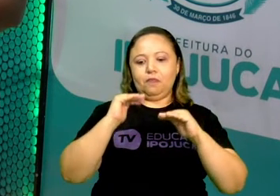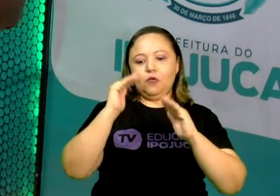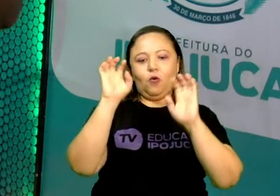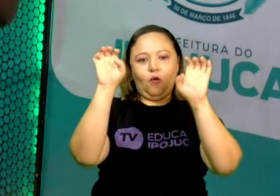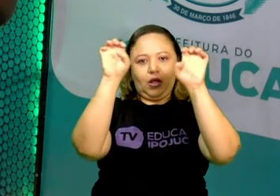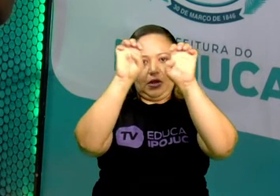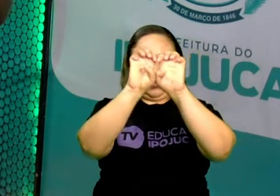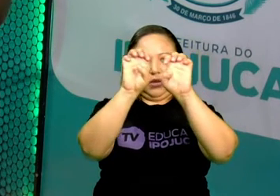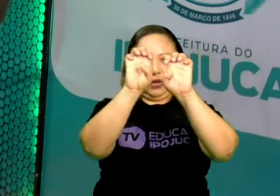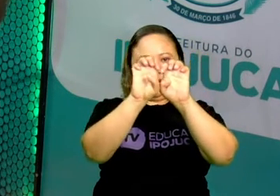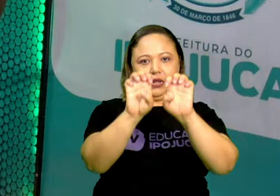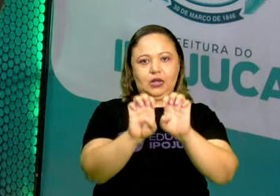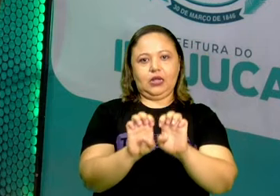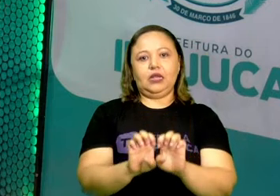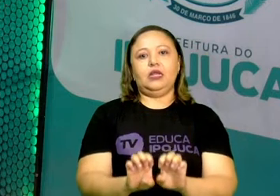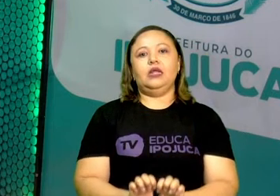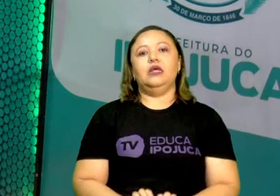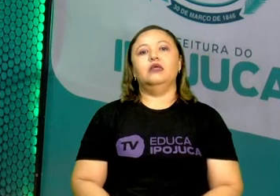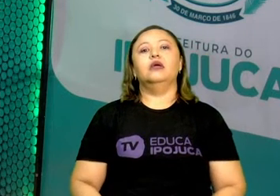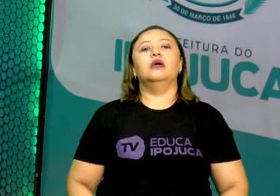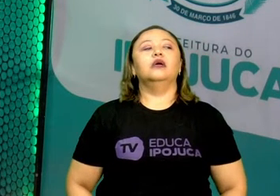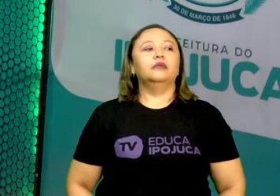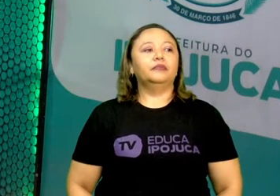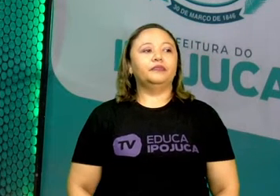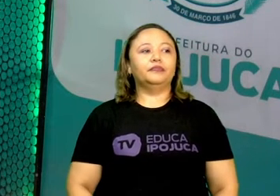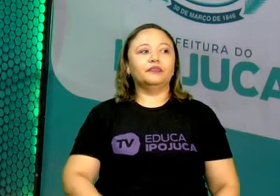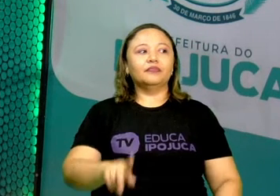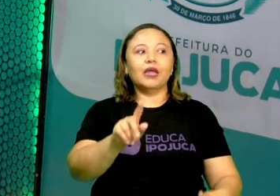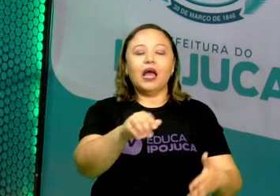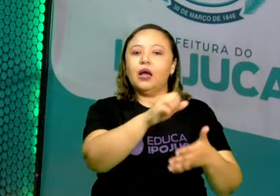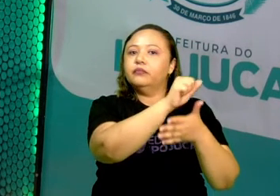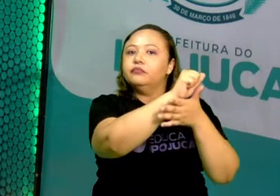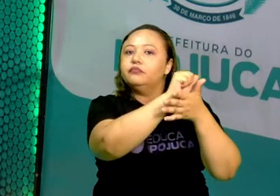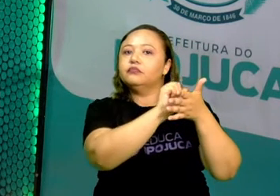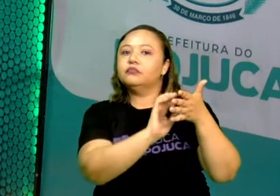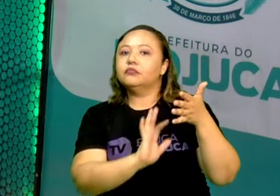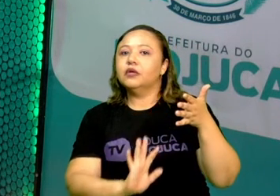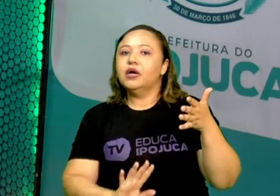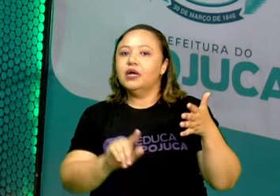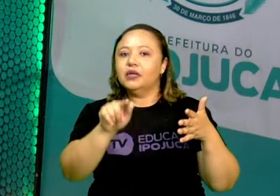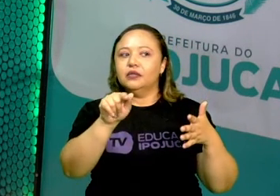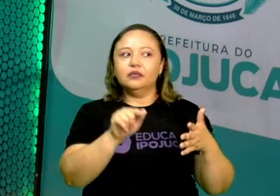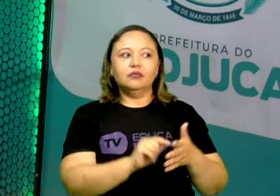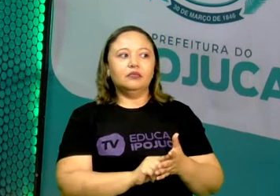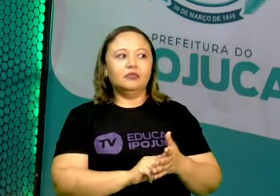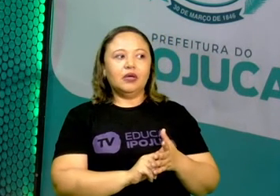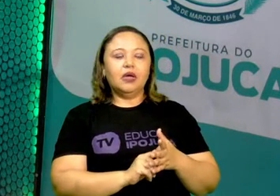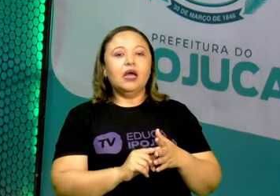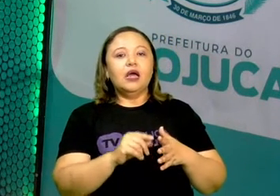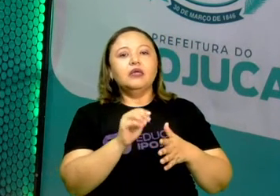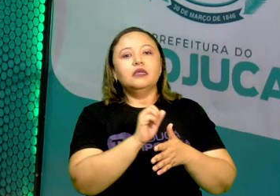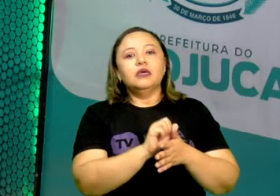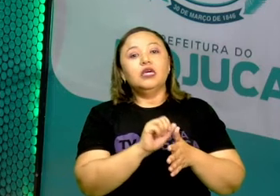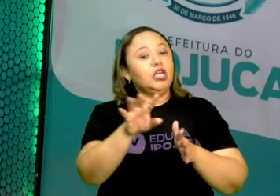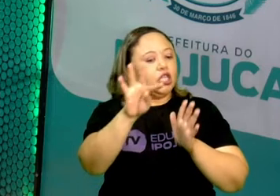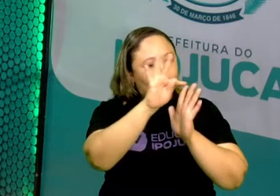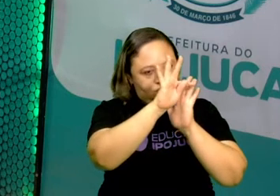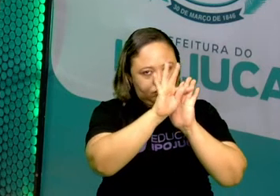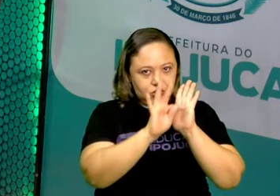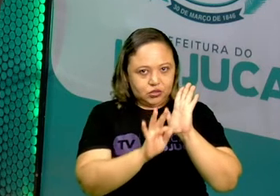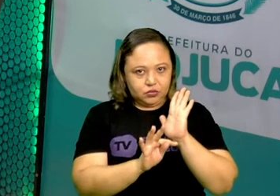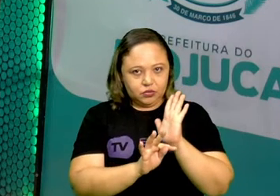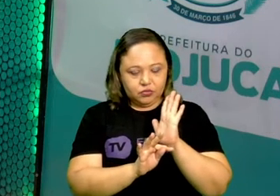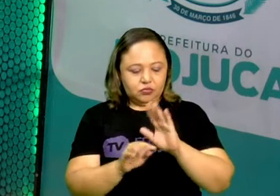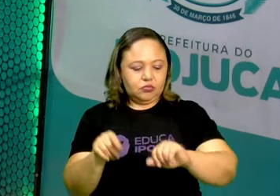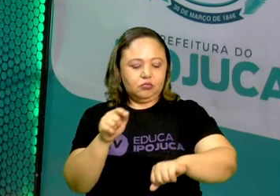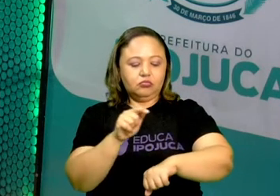E aí, fica aí com vocês, esse textinho para vocês, né? Sobre